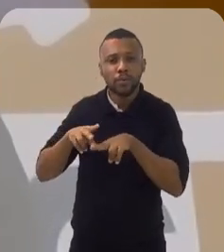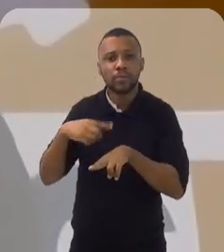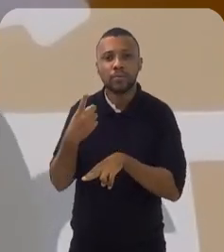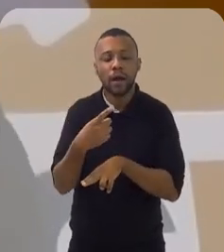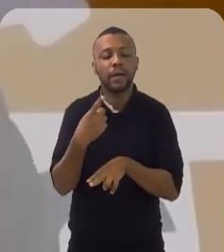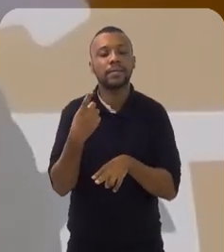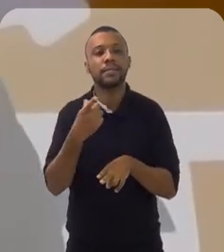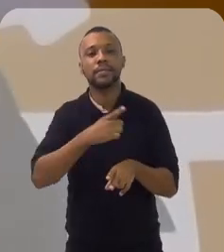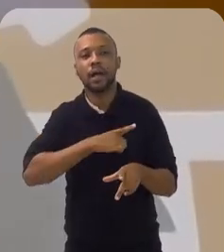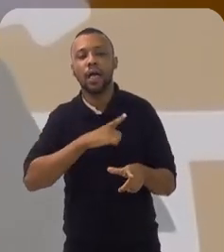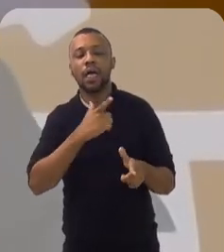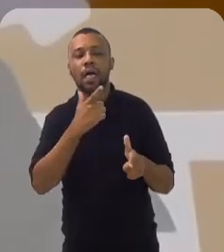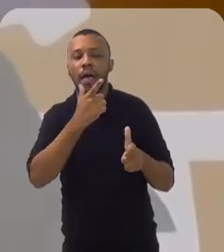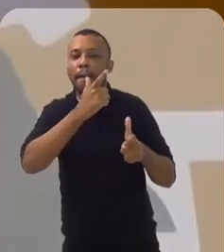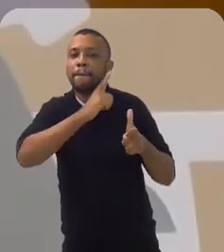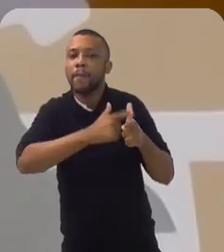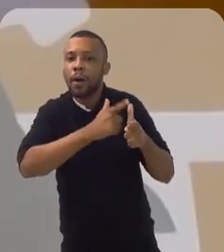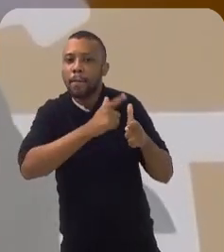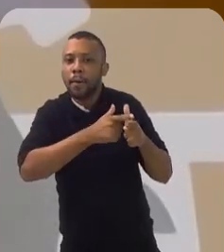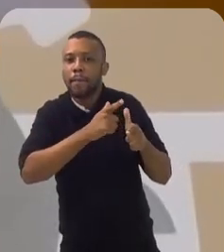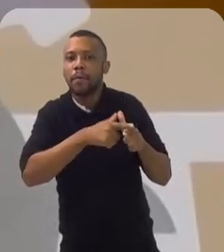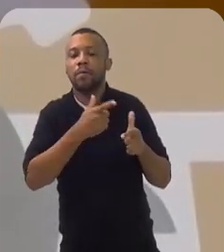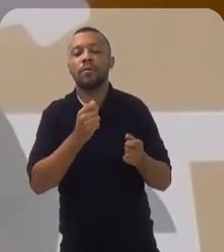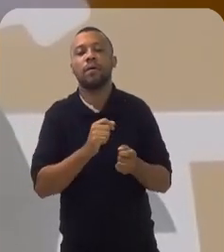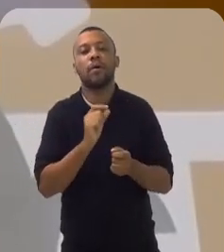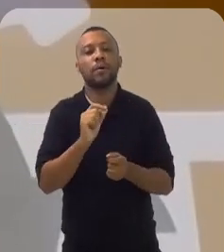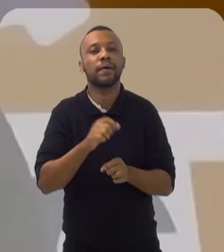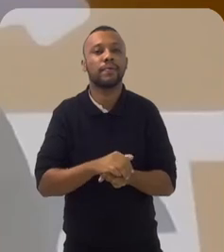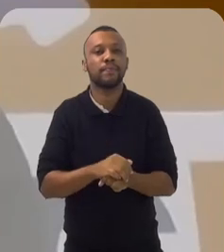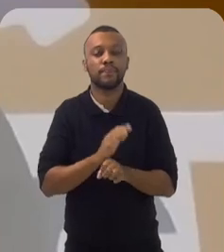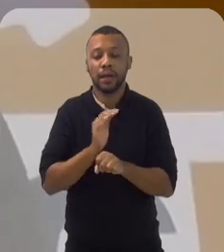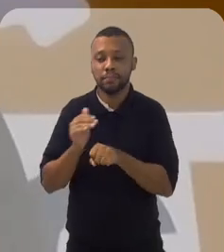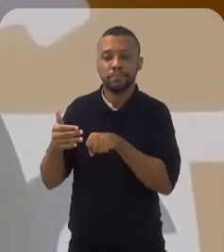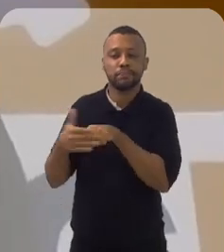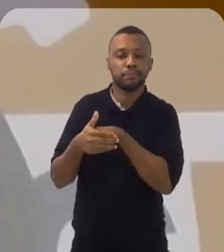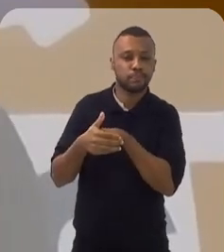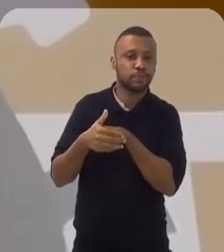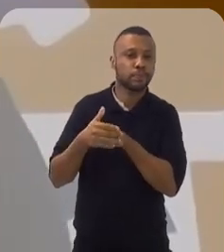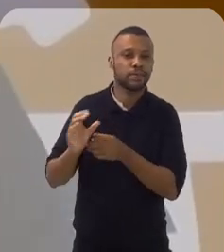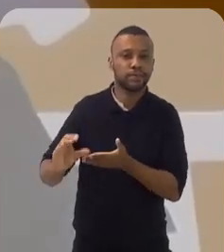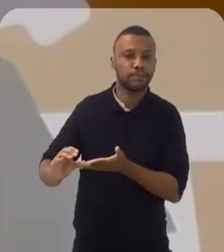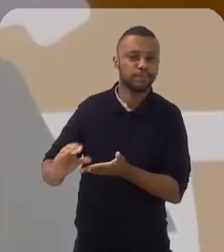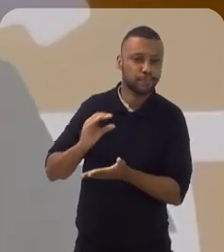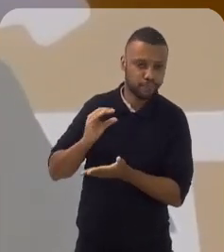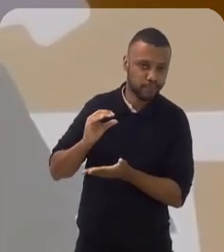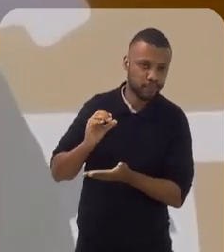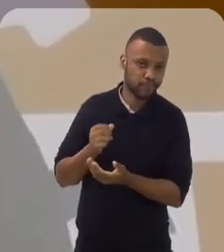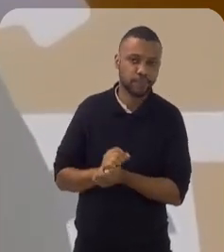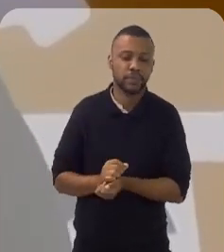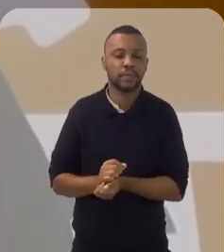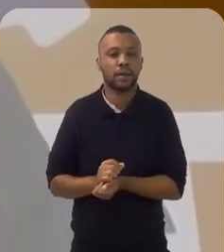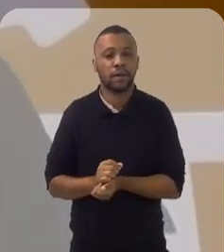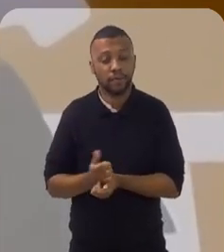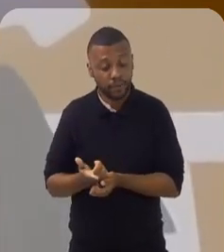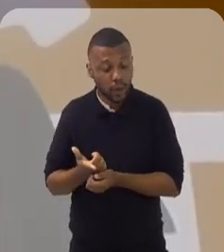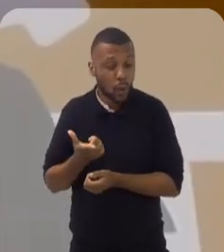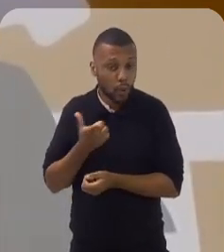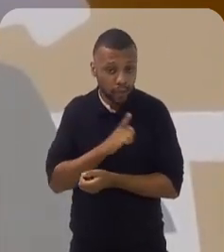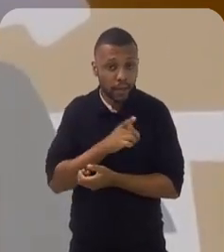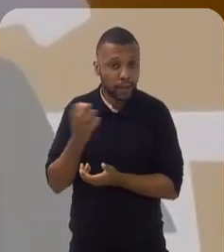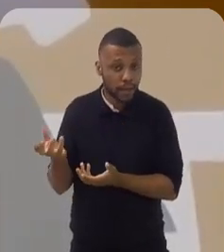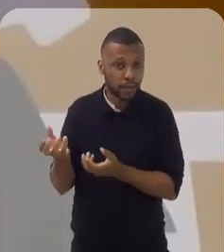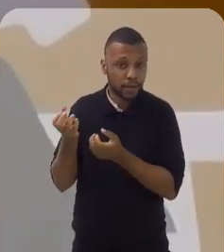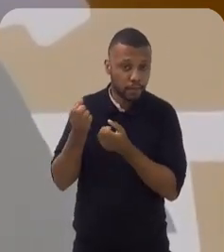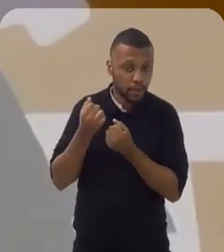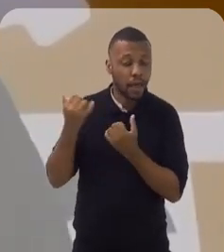cair na malha fina como contribuinte são omissão de rendimentos, que através da declaração pré-preenchida você consegue